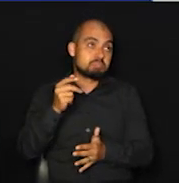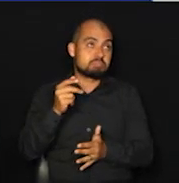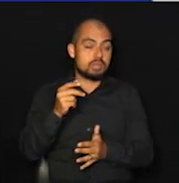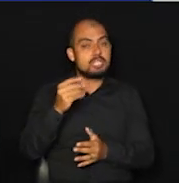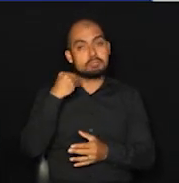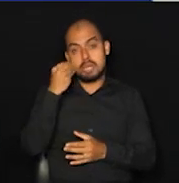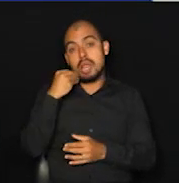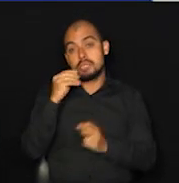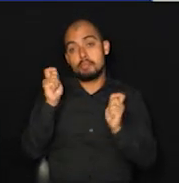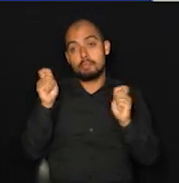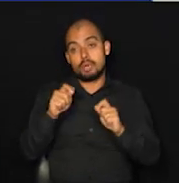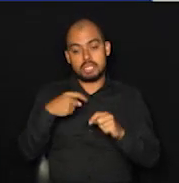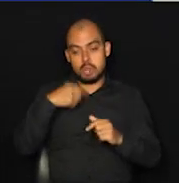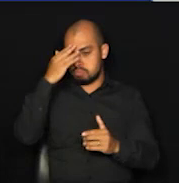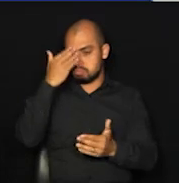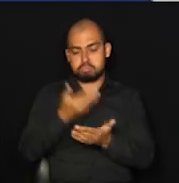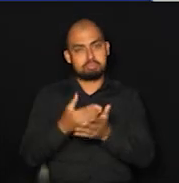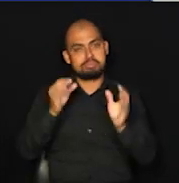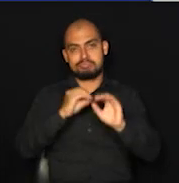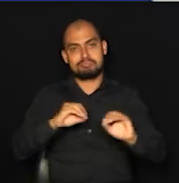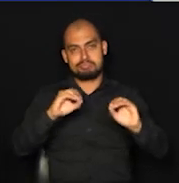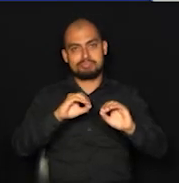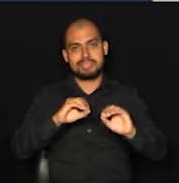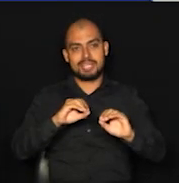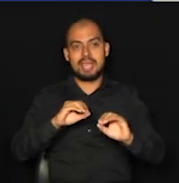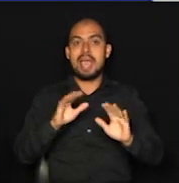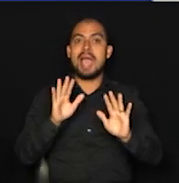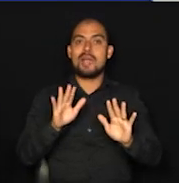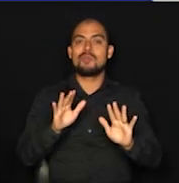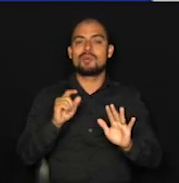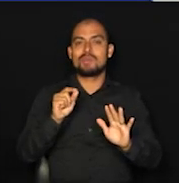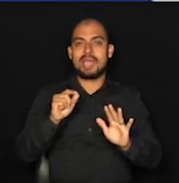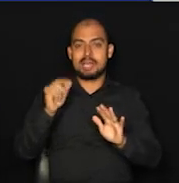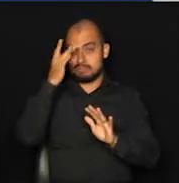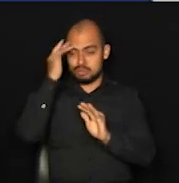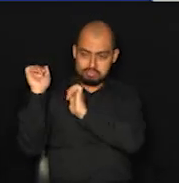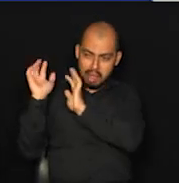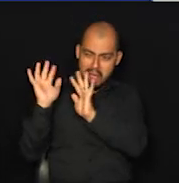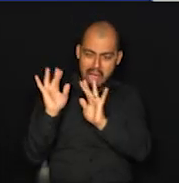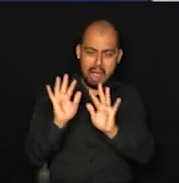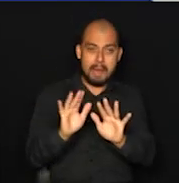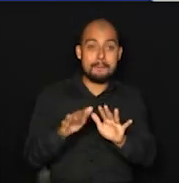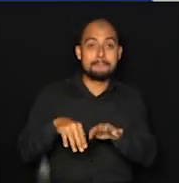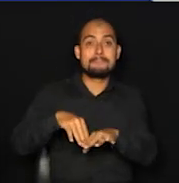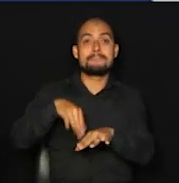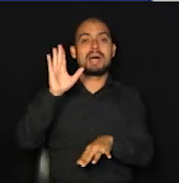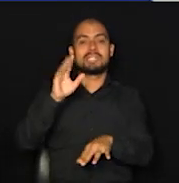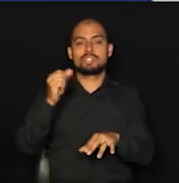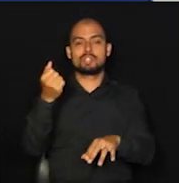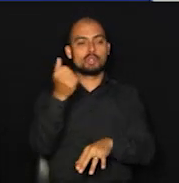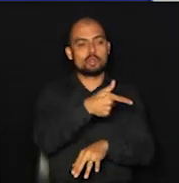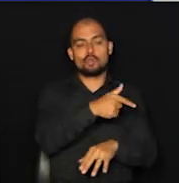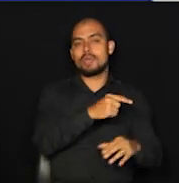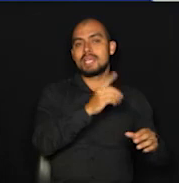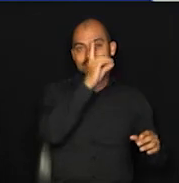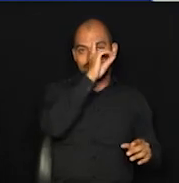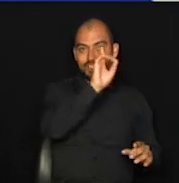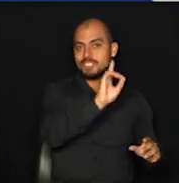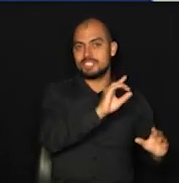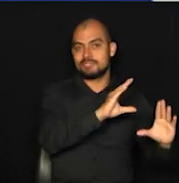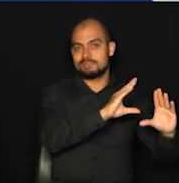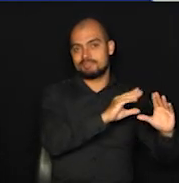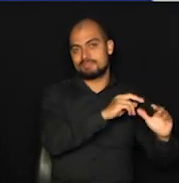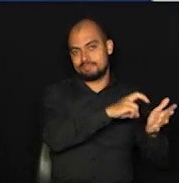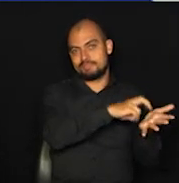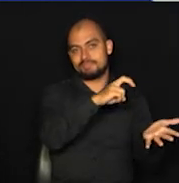eu não acreditava muito. E está dando mais movimento do que as feiras diurnas, né? Pelo menos é o que o pessoal tem